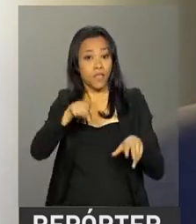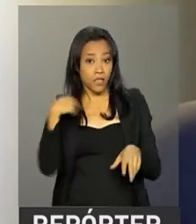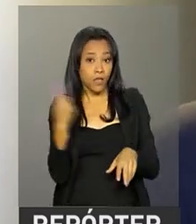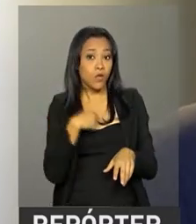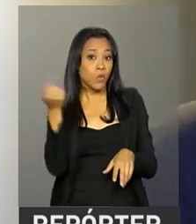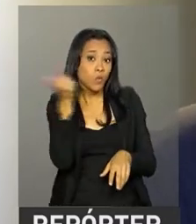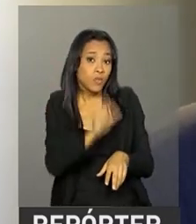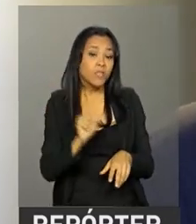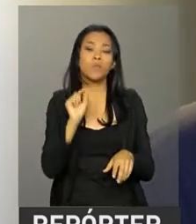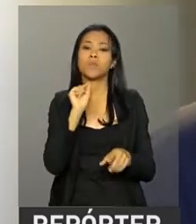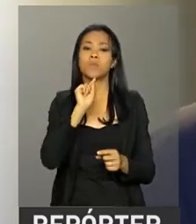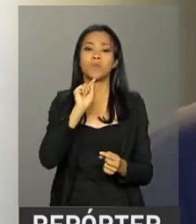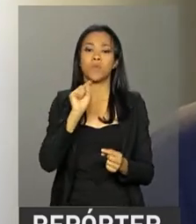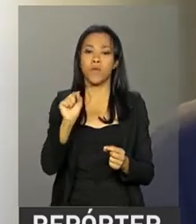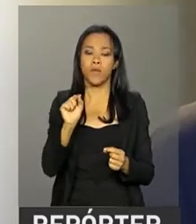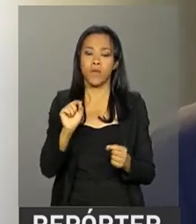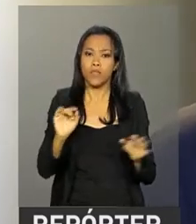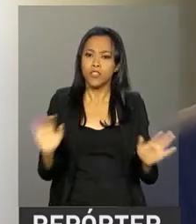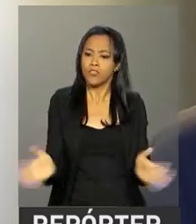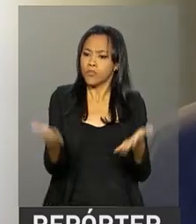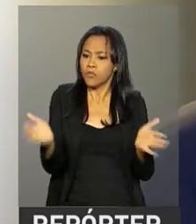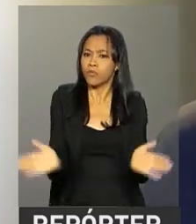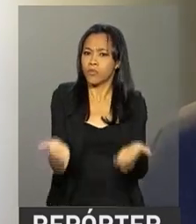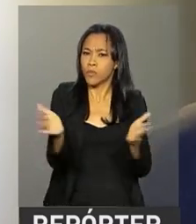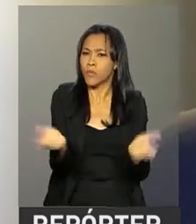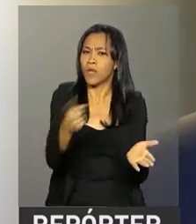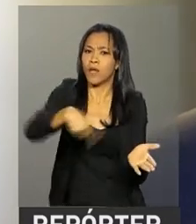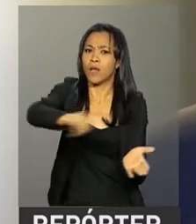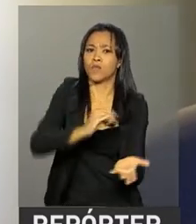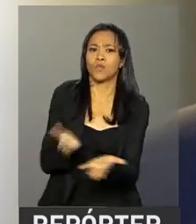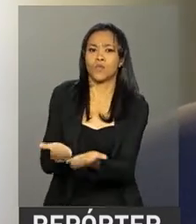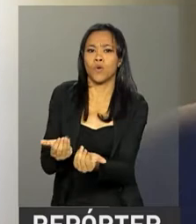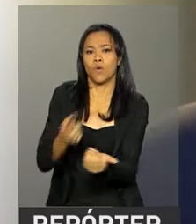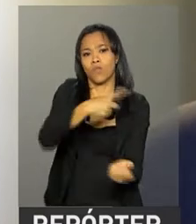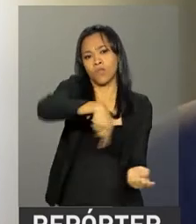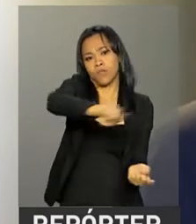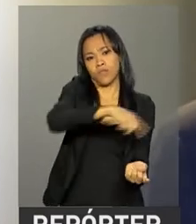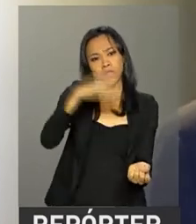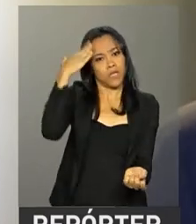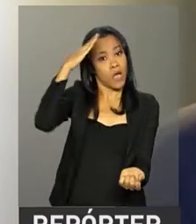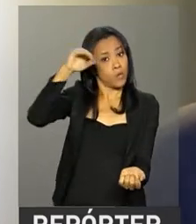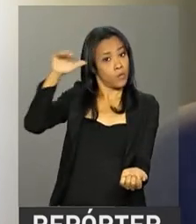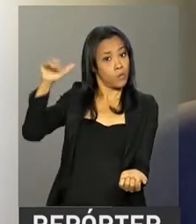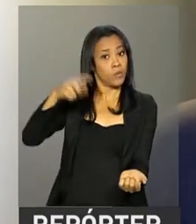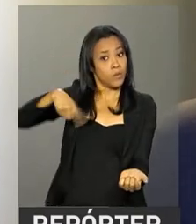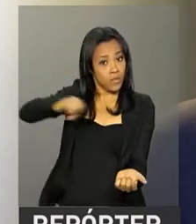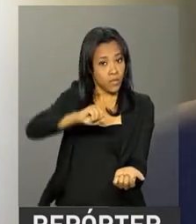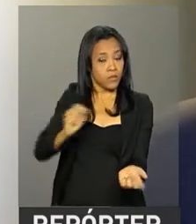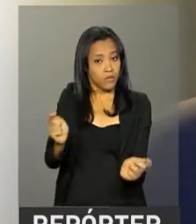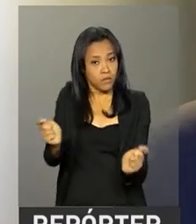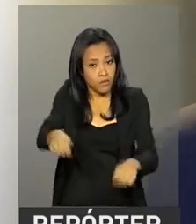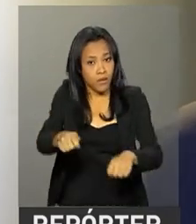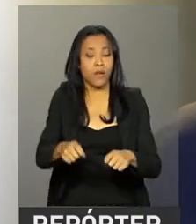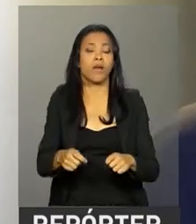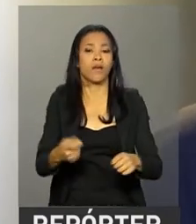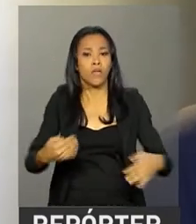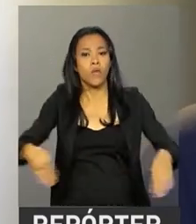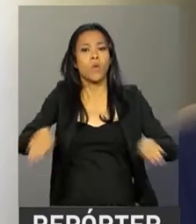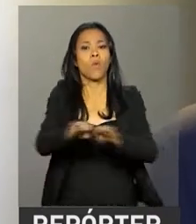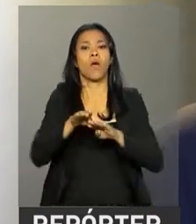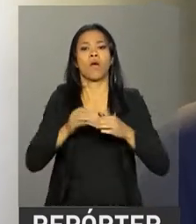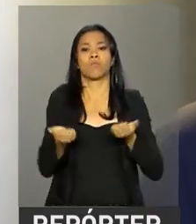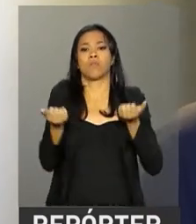estimular a todos, jovens e adultos, a sua capacidade, garantir igualdade e